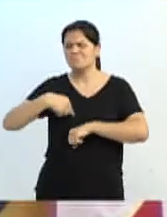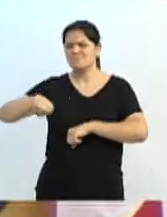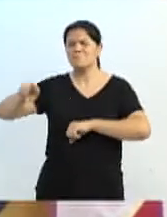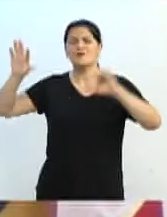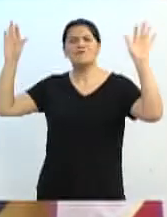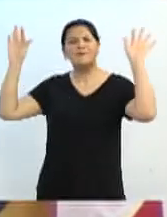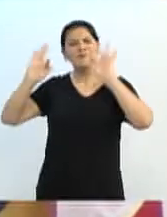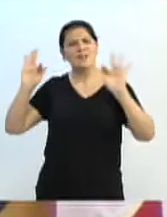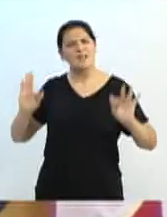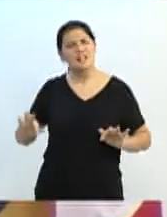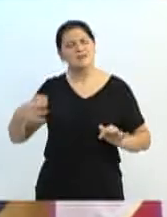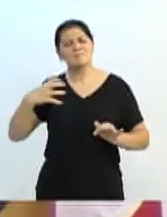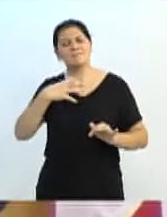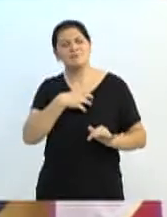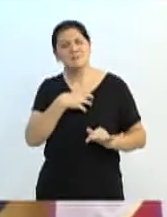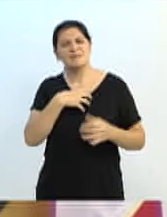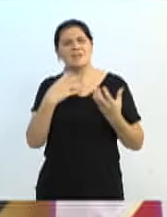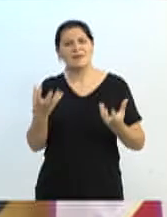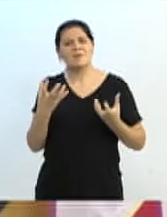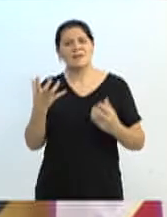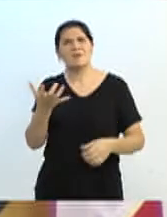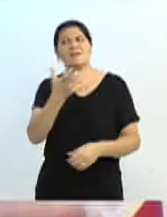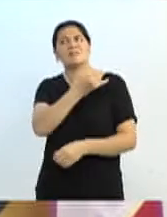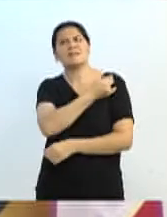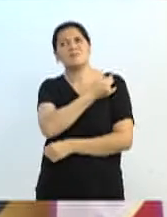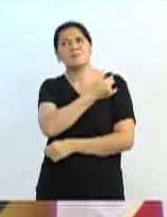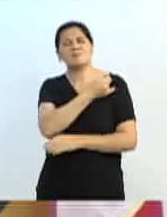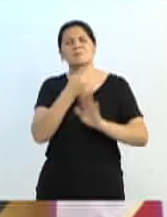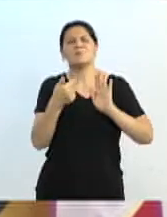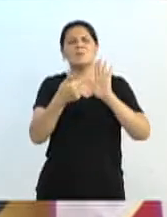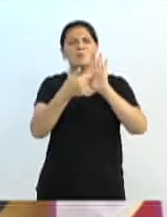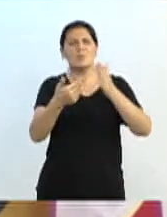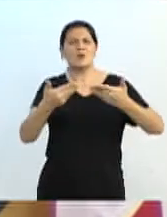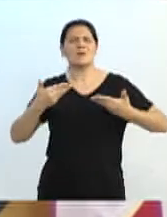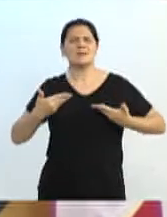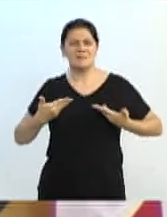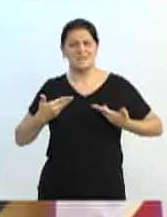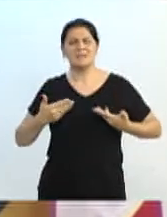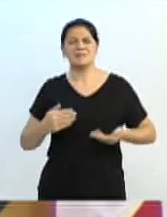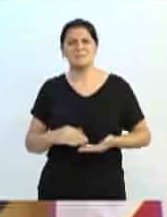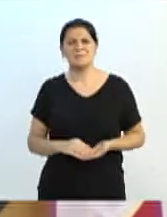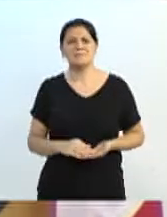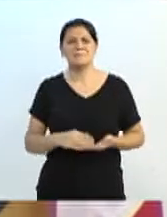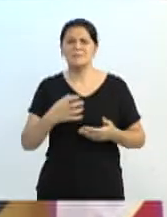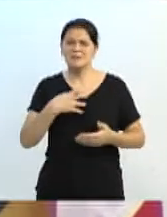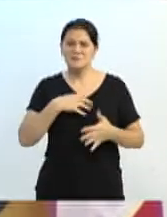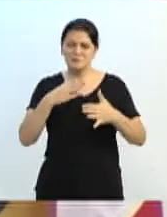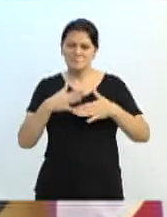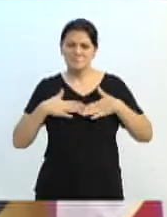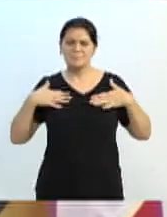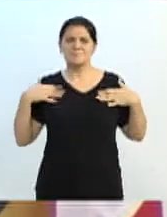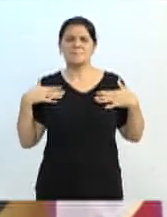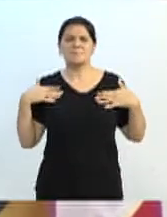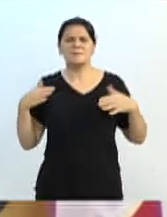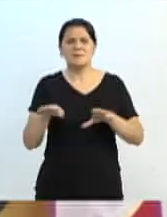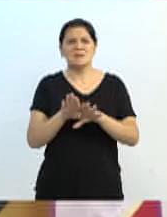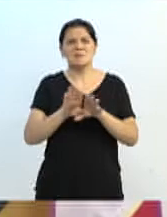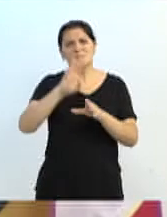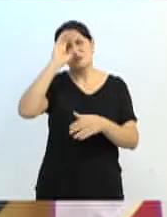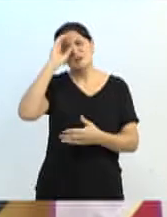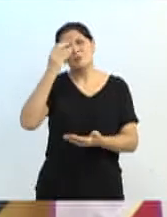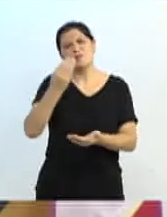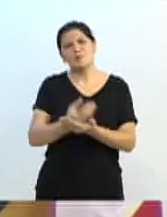alegria. Quero ser vacinado, mostrar, e eu me orgulho disso, e também confio nessa vacina.